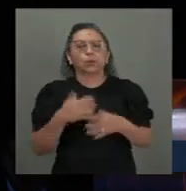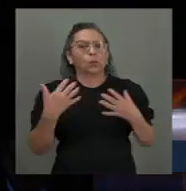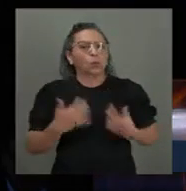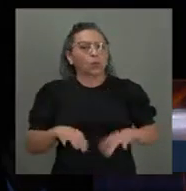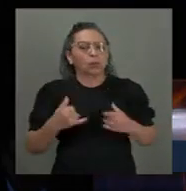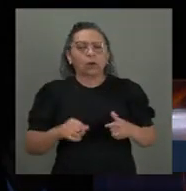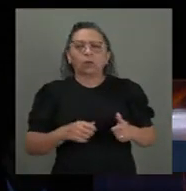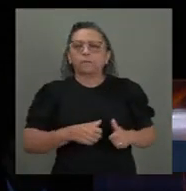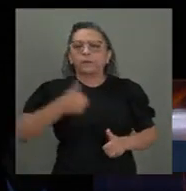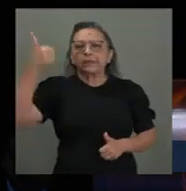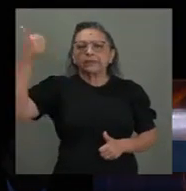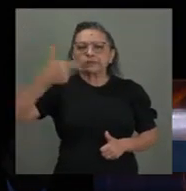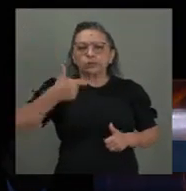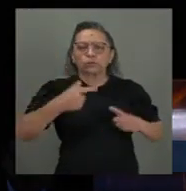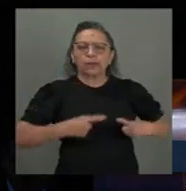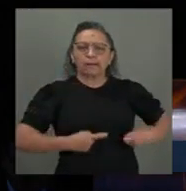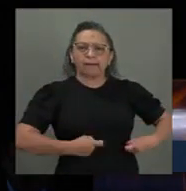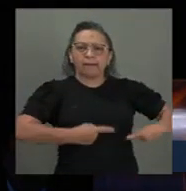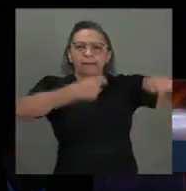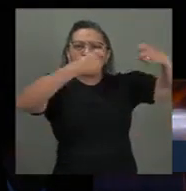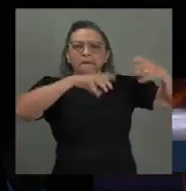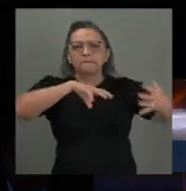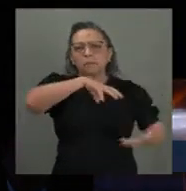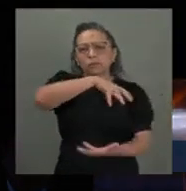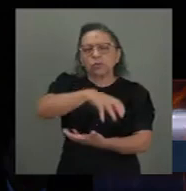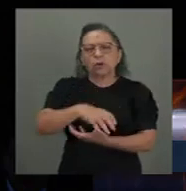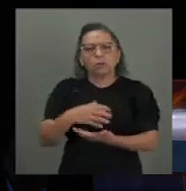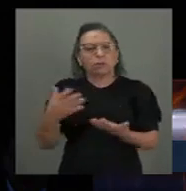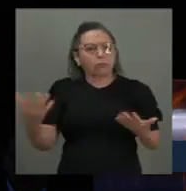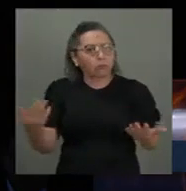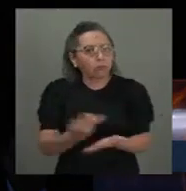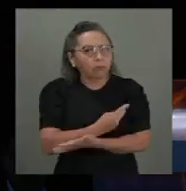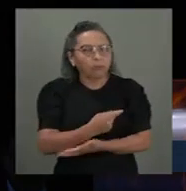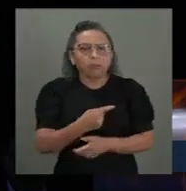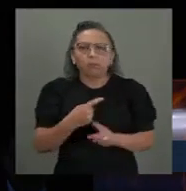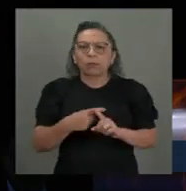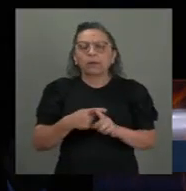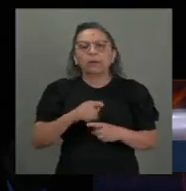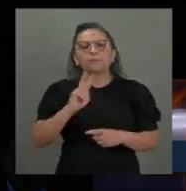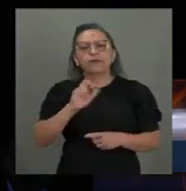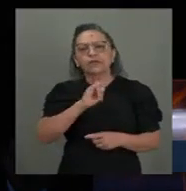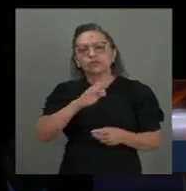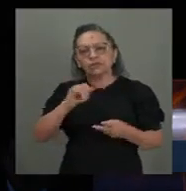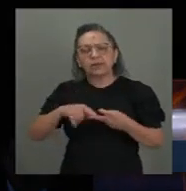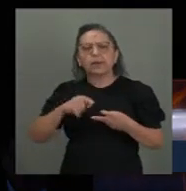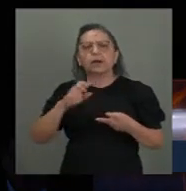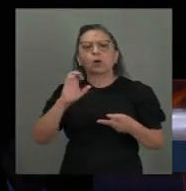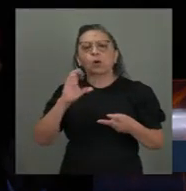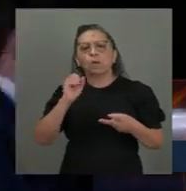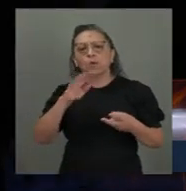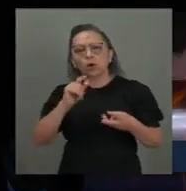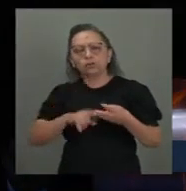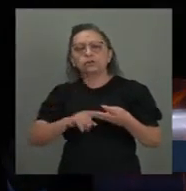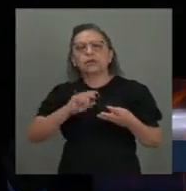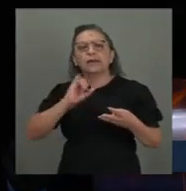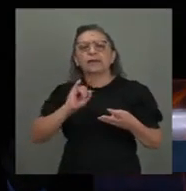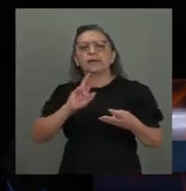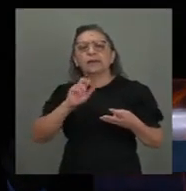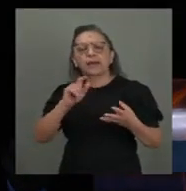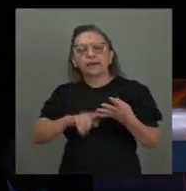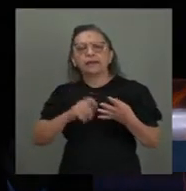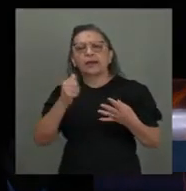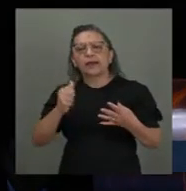Primeira e da Segunda Guerra Mundial, do Vietnã, do Camboja, do Iraque, do Afeganistão,